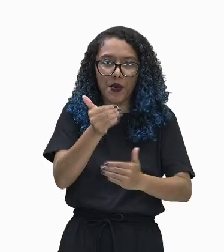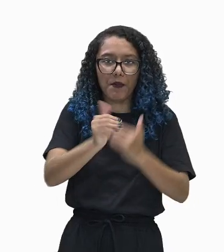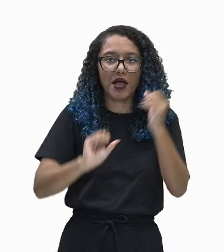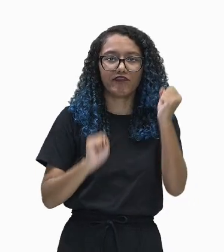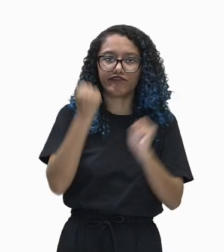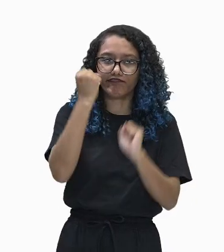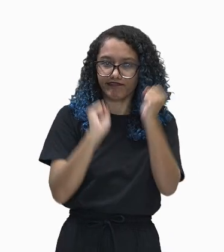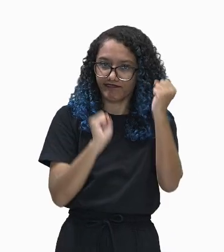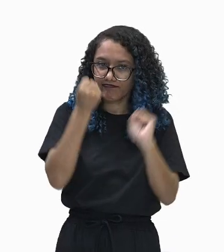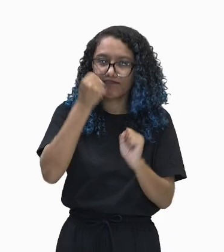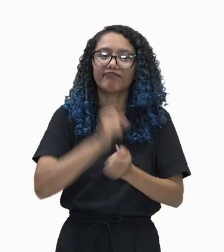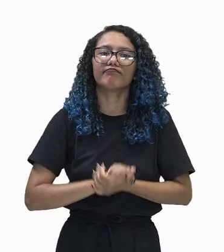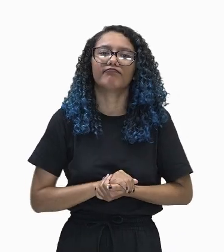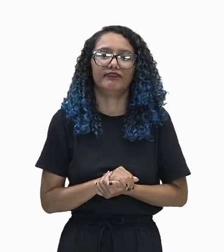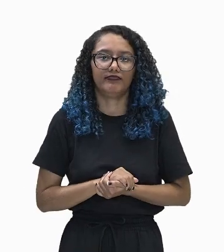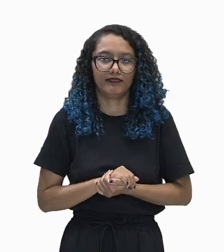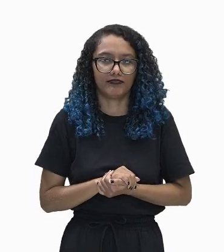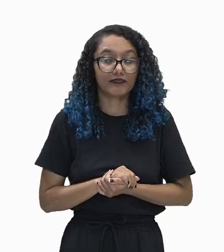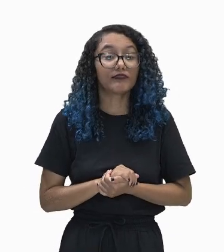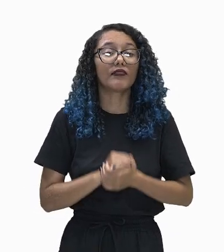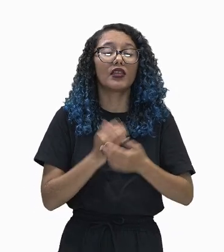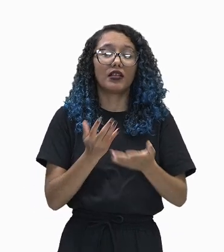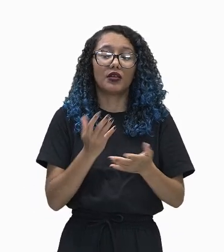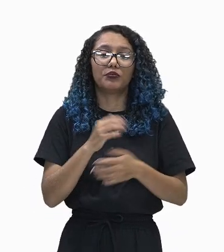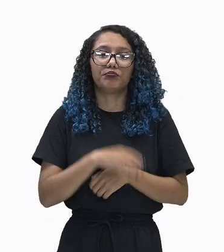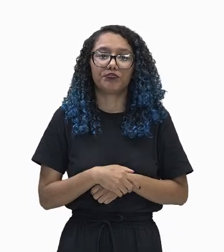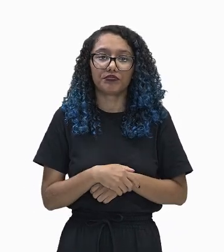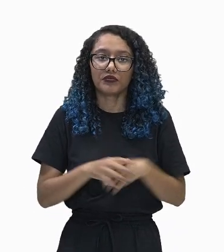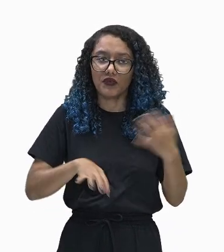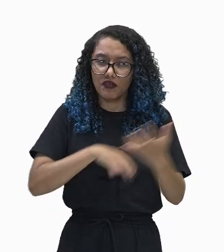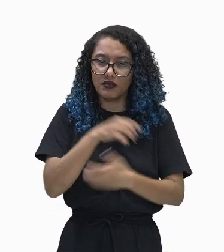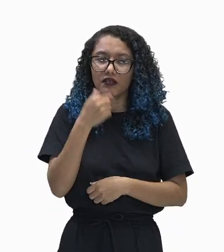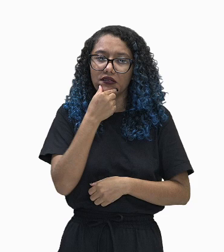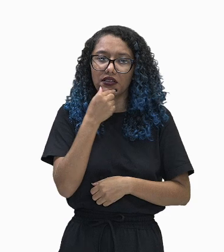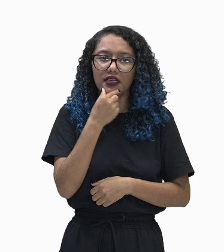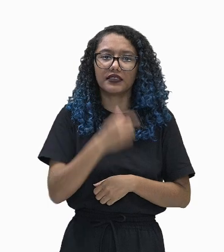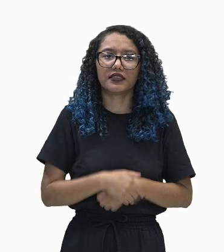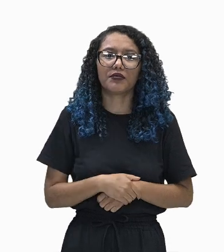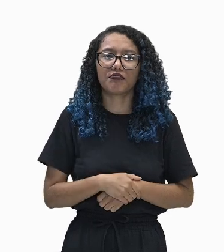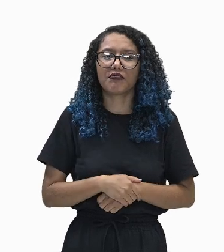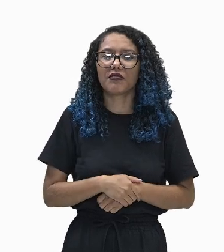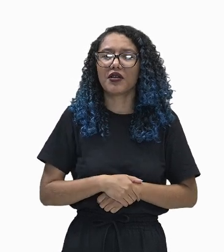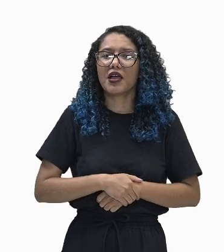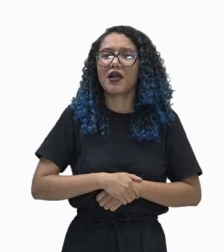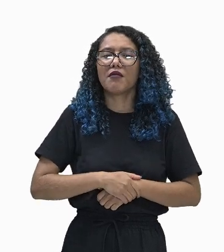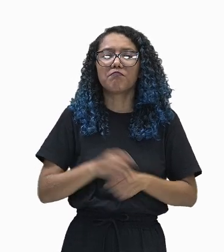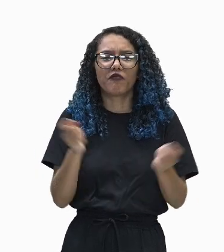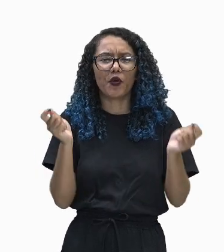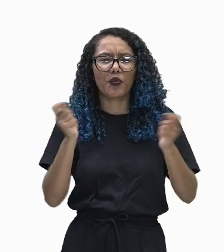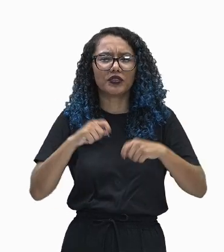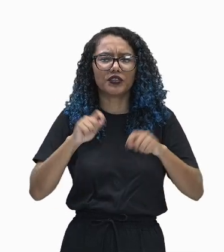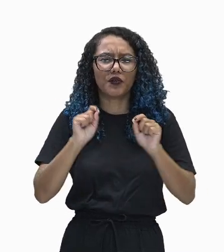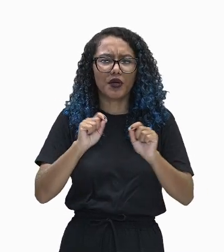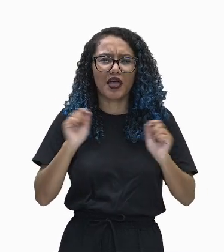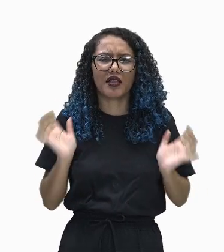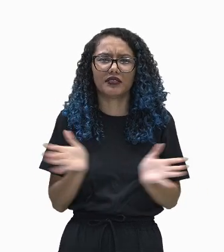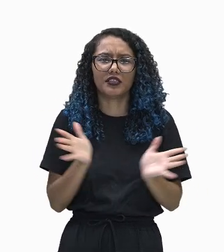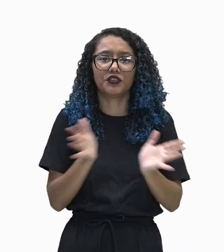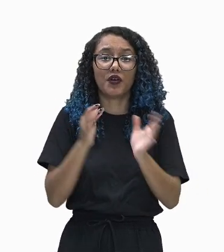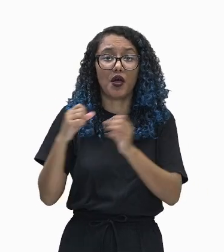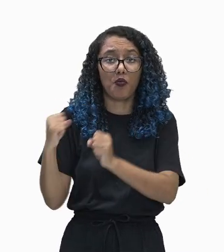texto. Vamos lá, galera. A Revolução Inglesa abriu espaço para o fortalecimento do poder político da